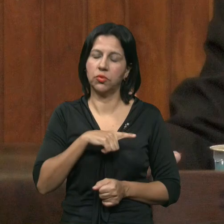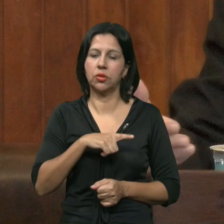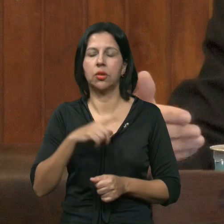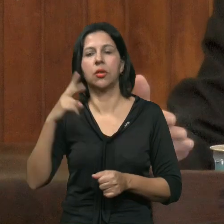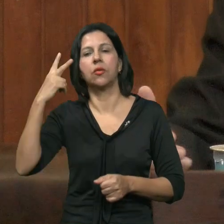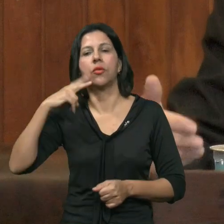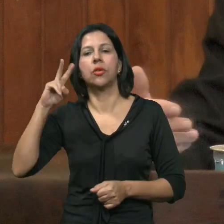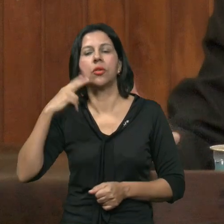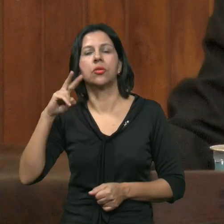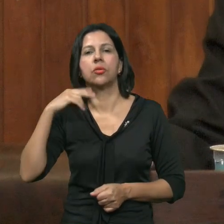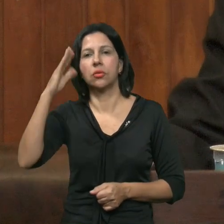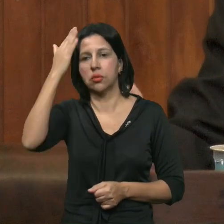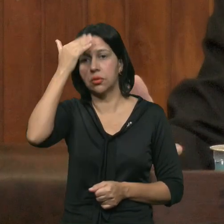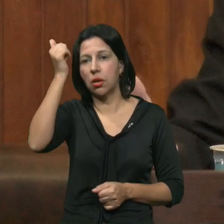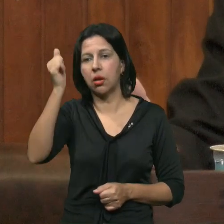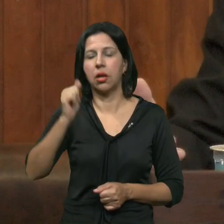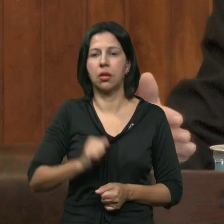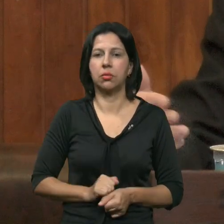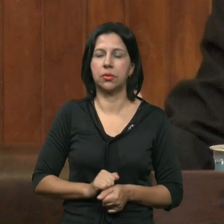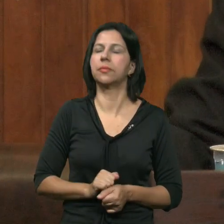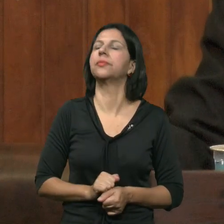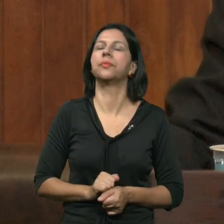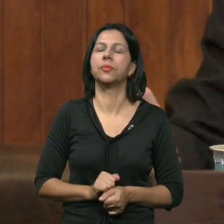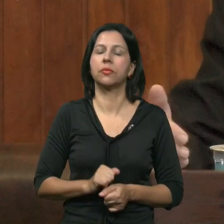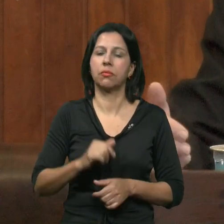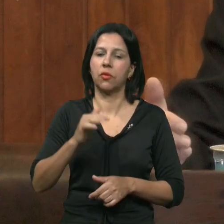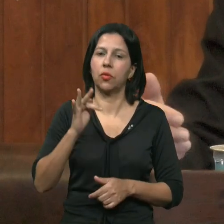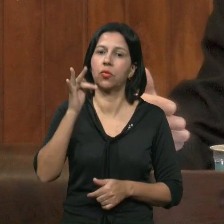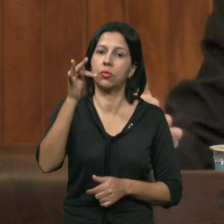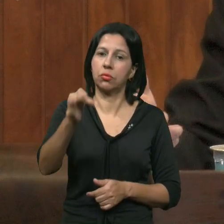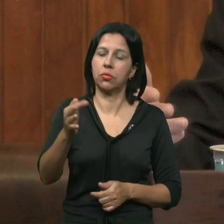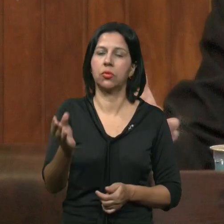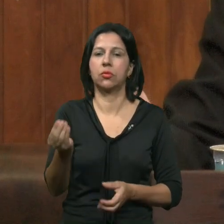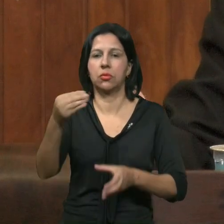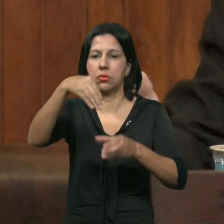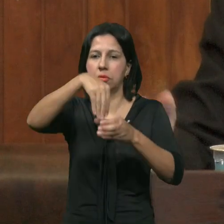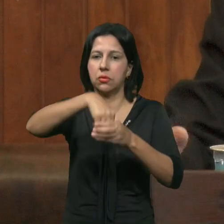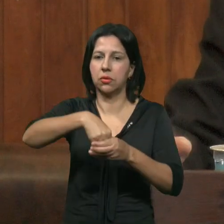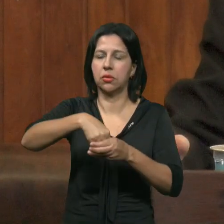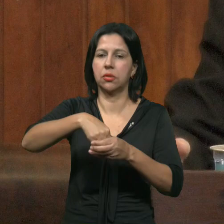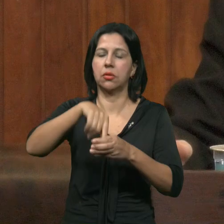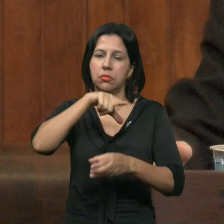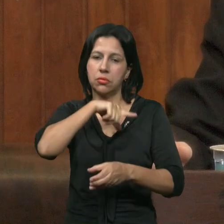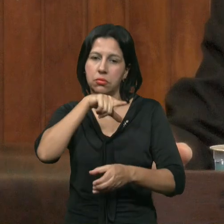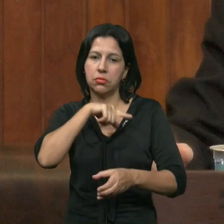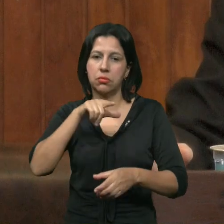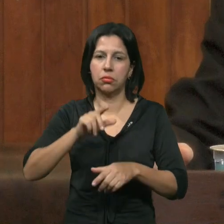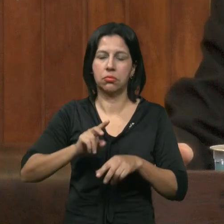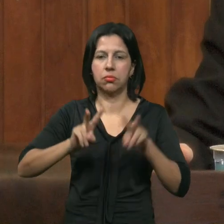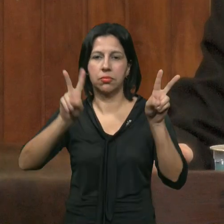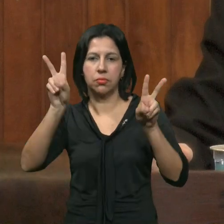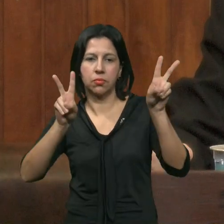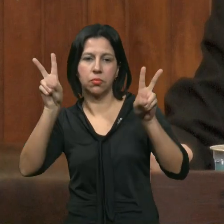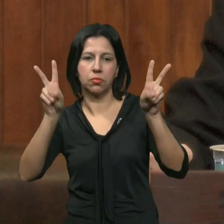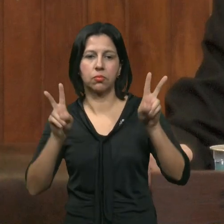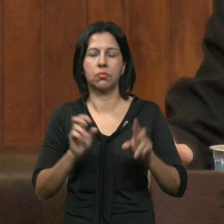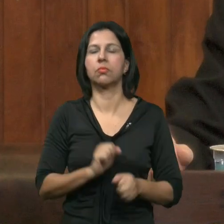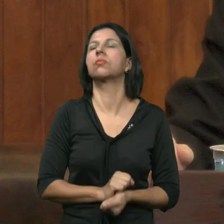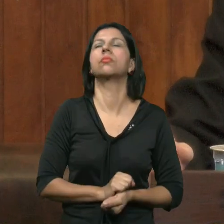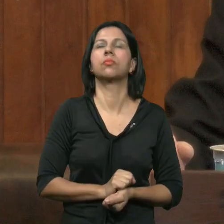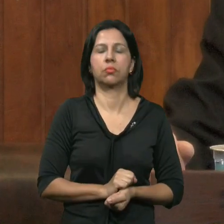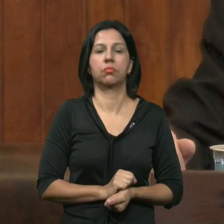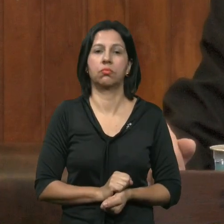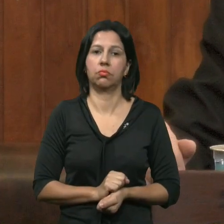vereadores Naturalmente Estarão em campanha Na hora exata Na hora que tiverem Suas Suas Candidaturas